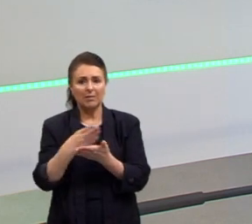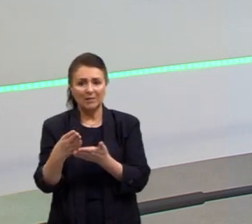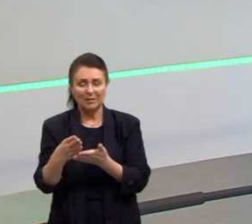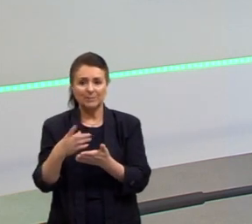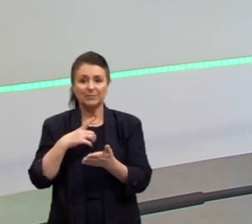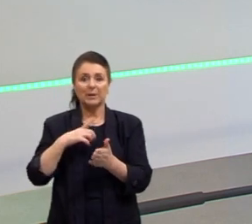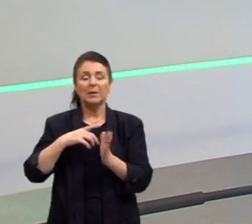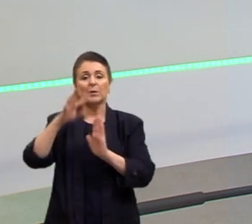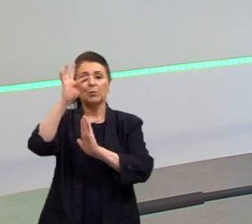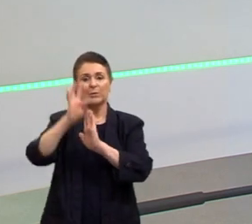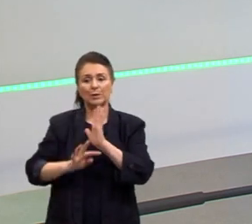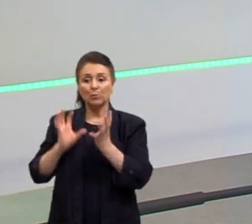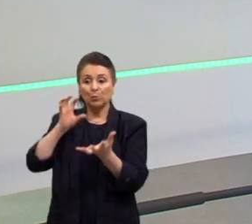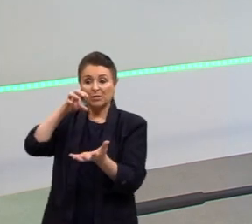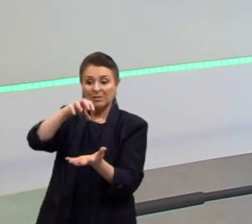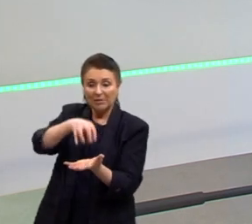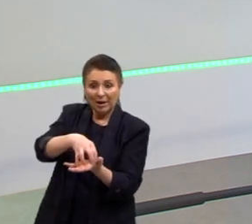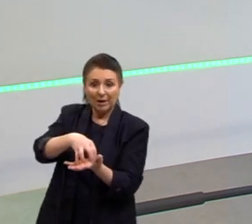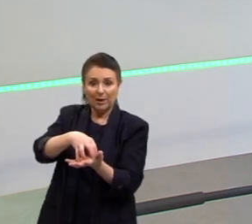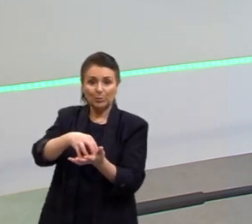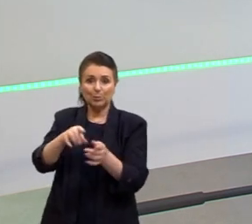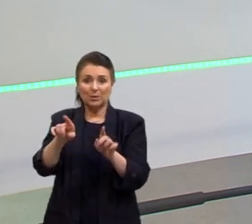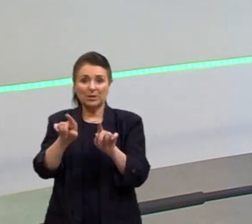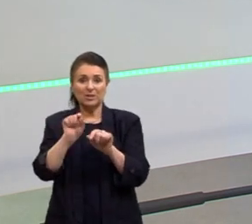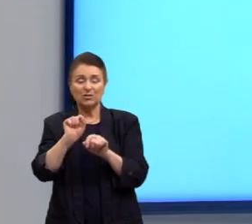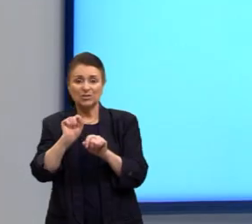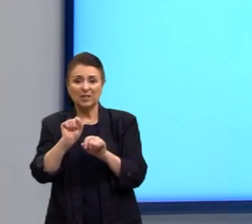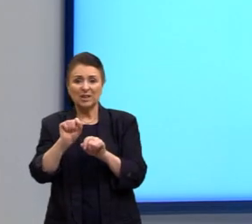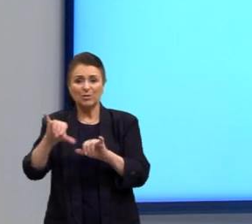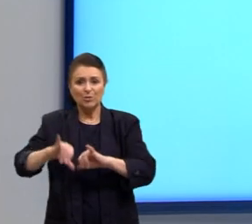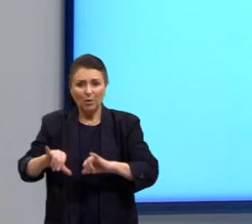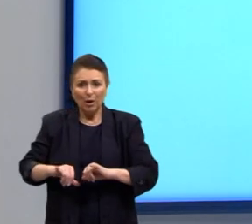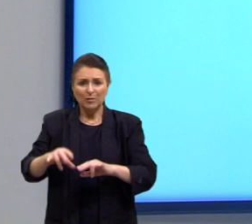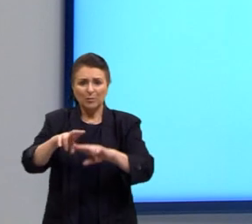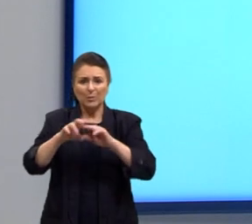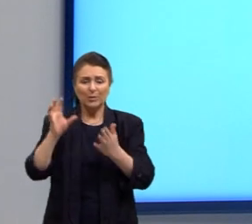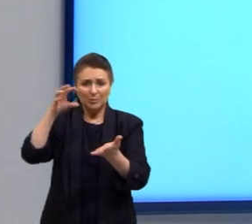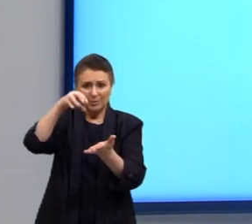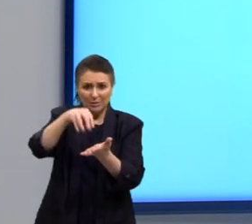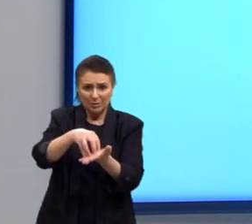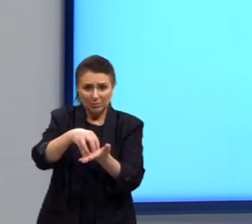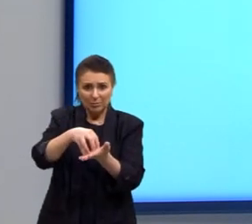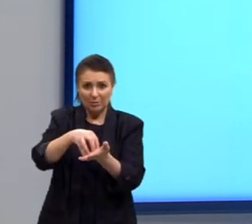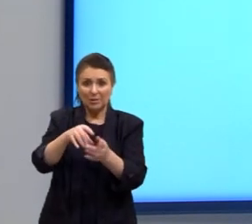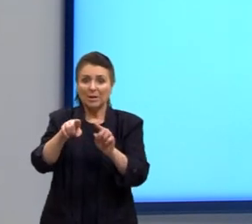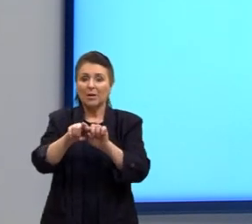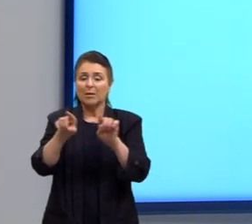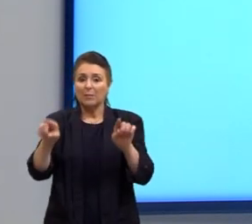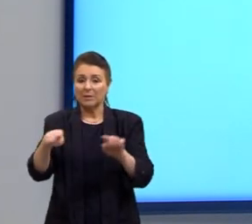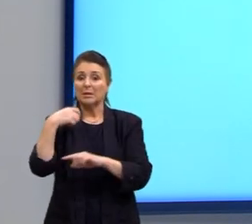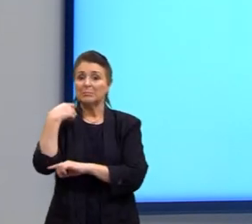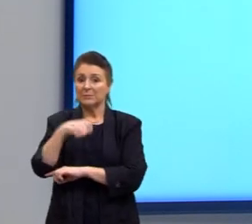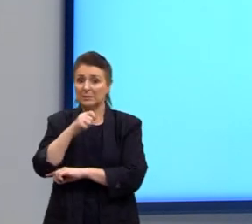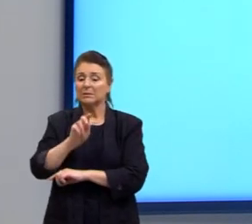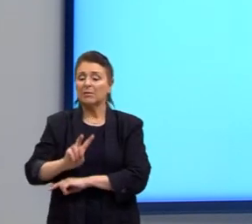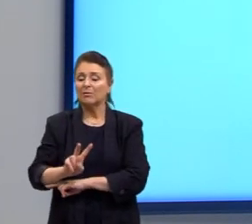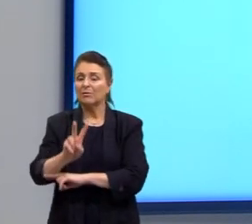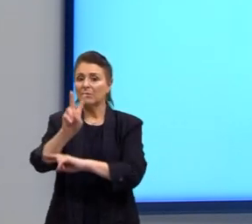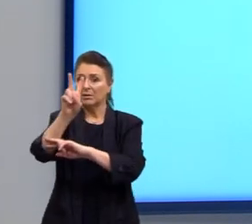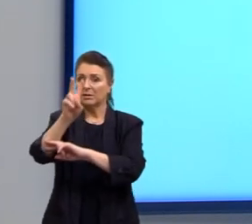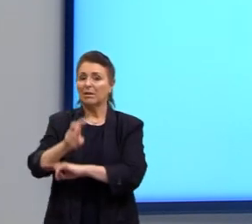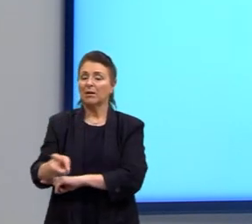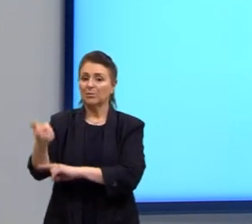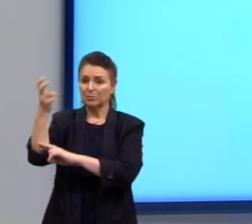colonizado, colonizador e etc., mas devido ao tempo basta deixar essa mensagem, é preciso valorizar as